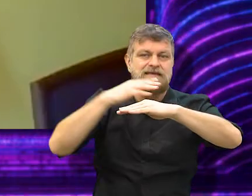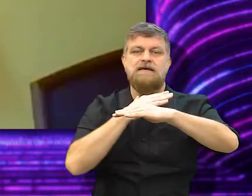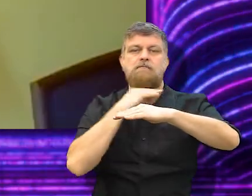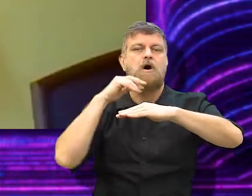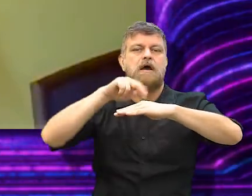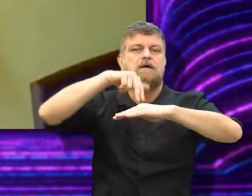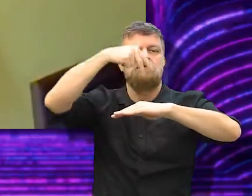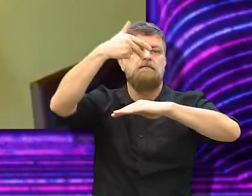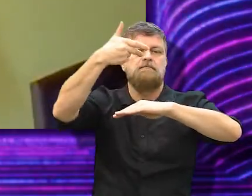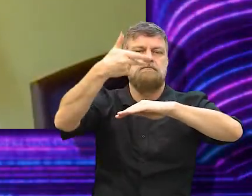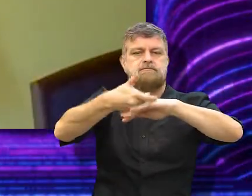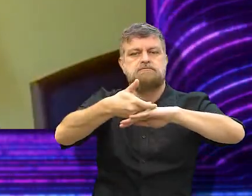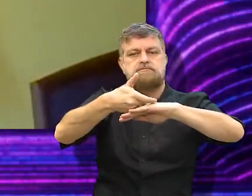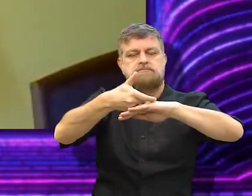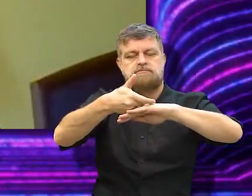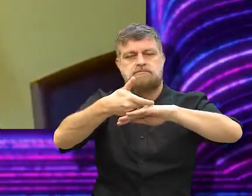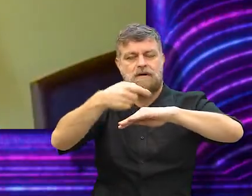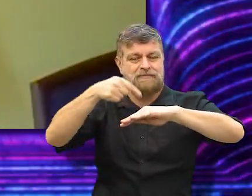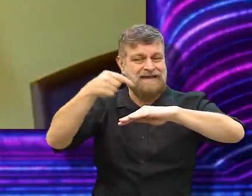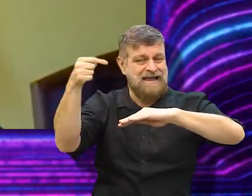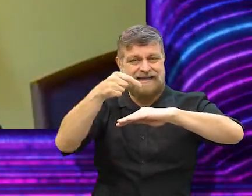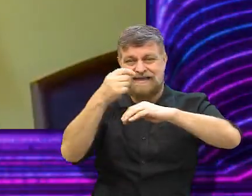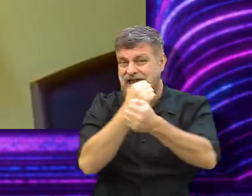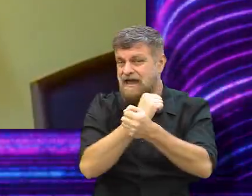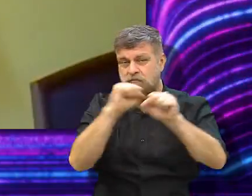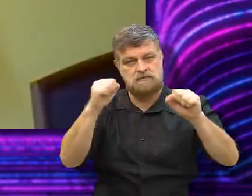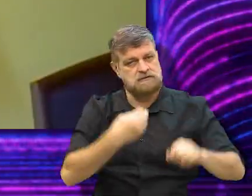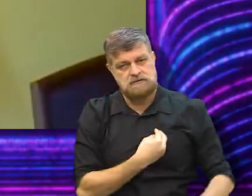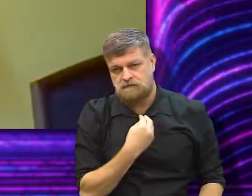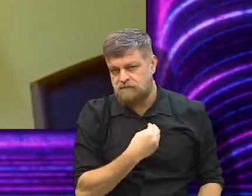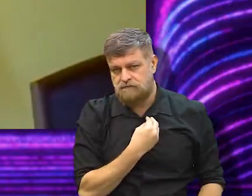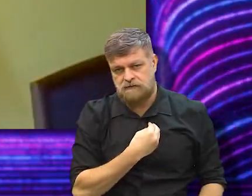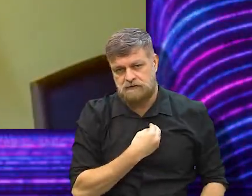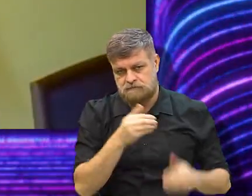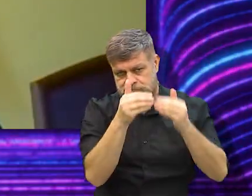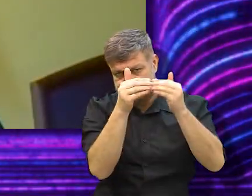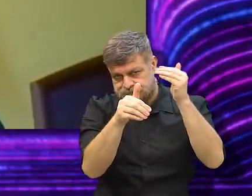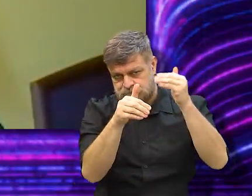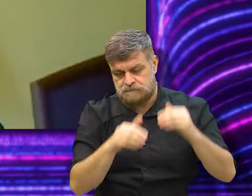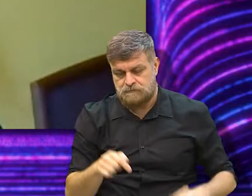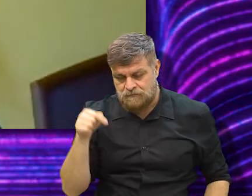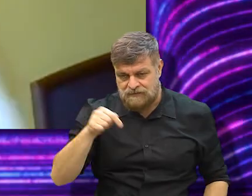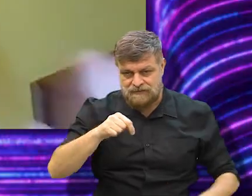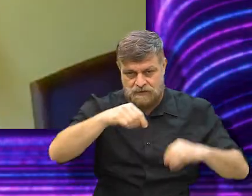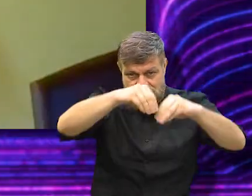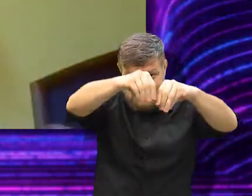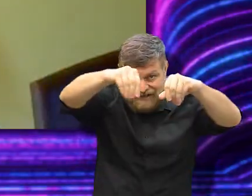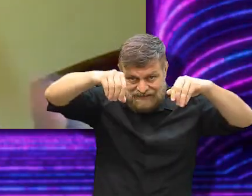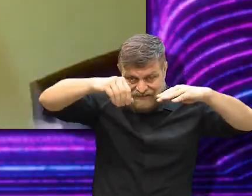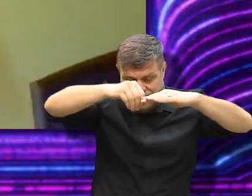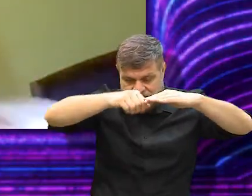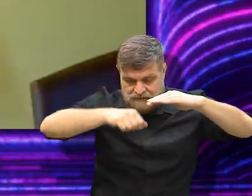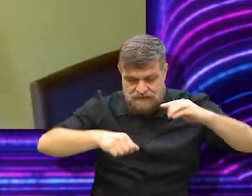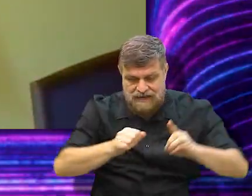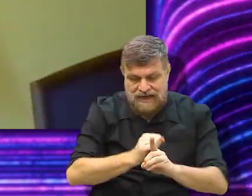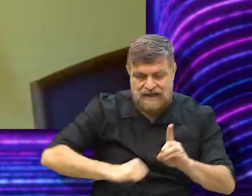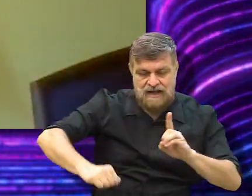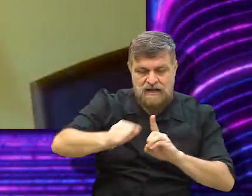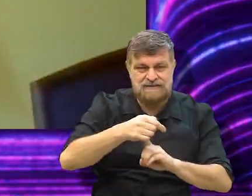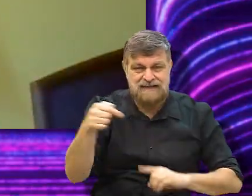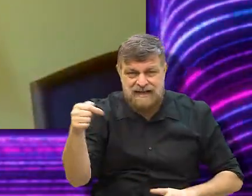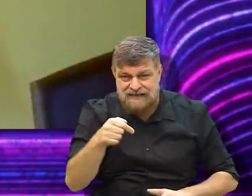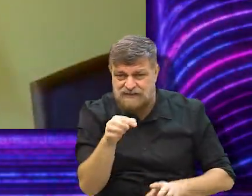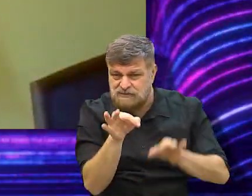da terra, que aí ela é mortal, porque as pessoas não conseguem viver mais lá. E aí, nessa sociedade que tem várias coisas